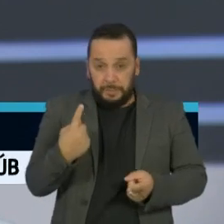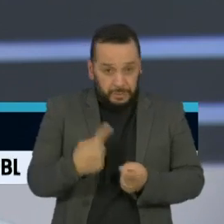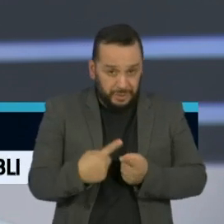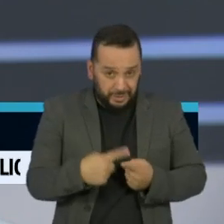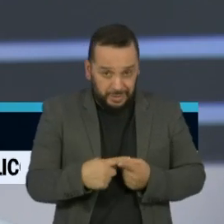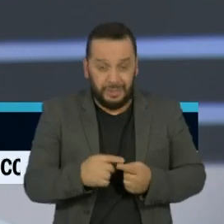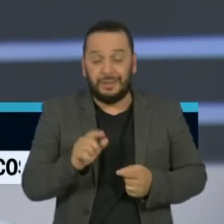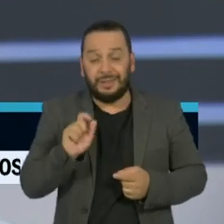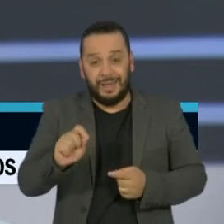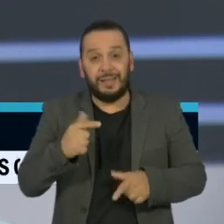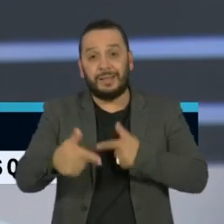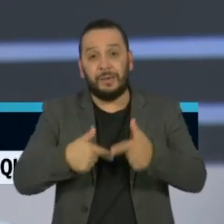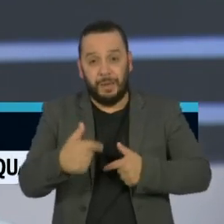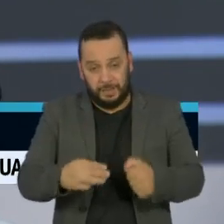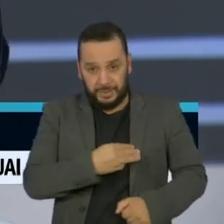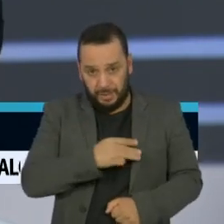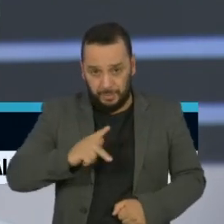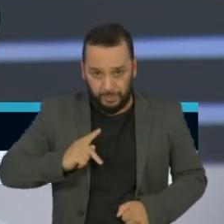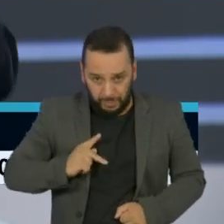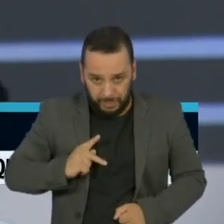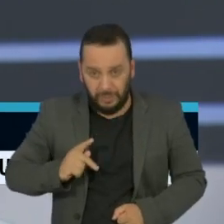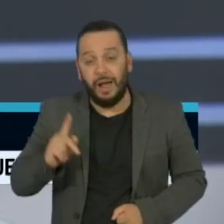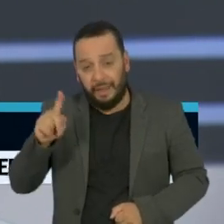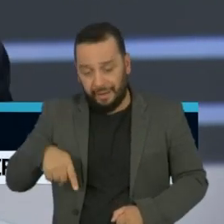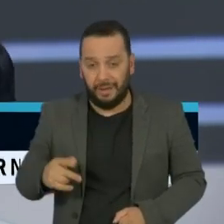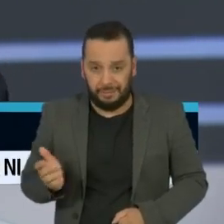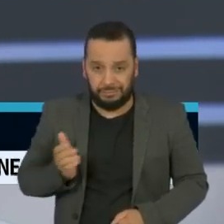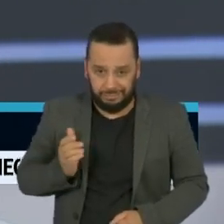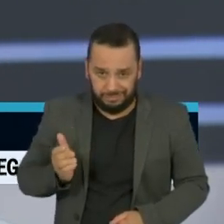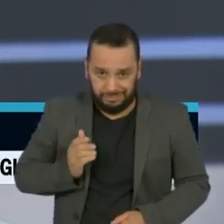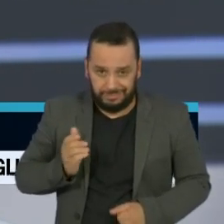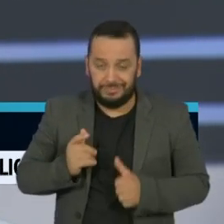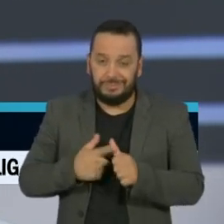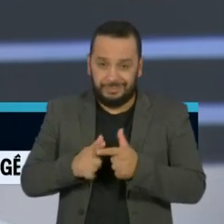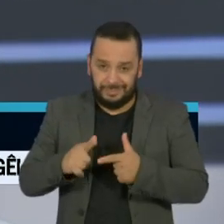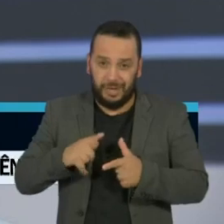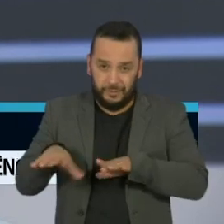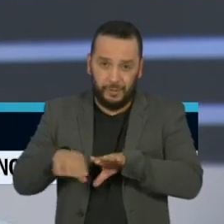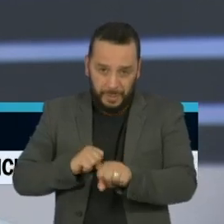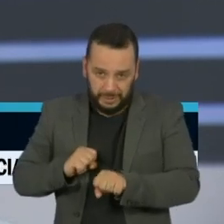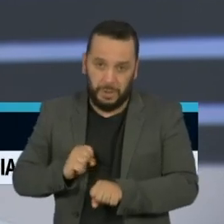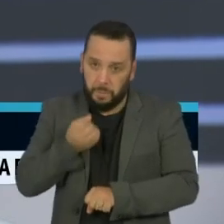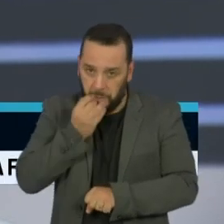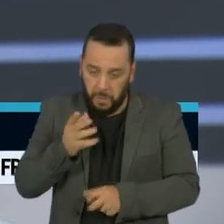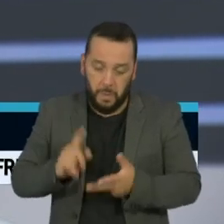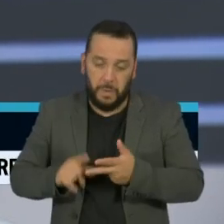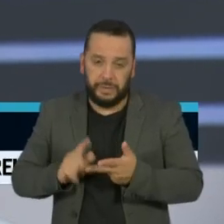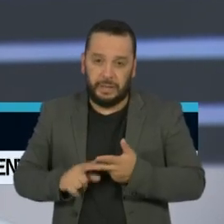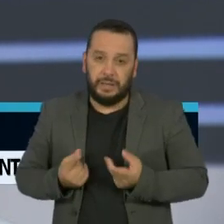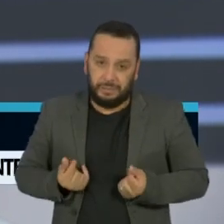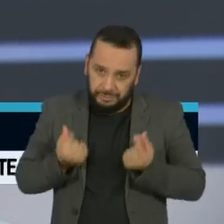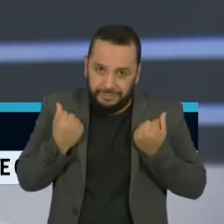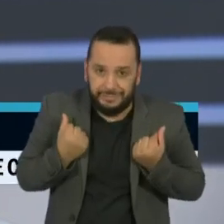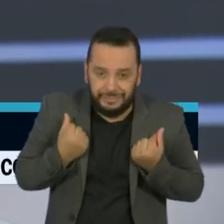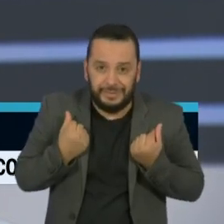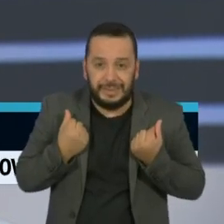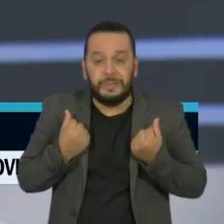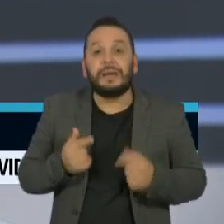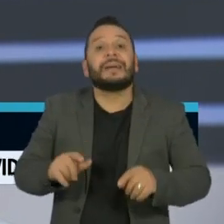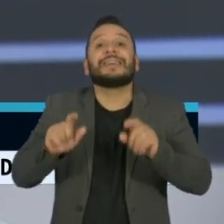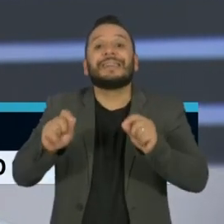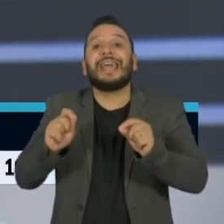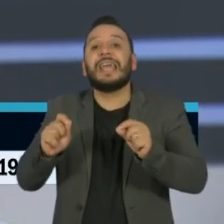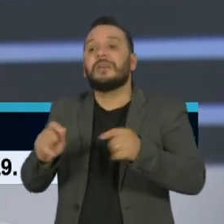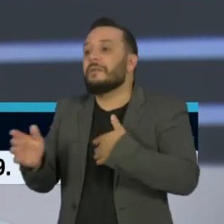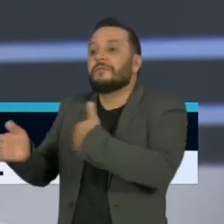muito bom, que tem uma formação muito boa, que, assim, eu entendo a intenção, mas eu me pergunto, quem vai fechar